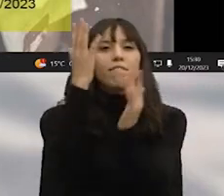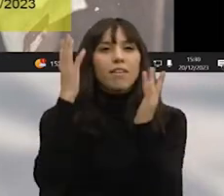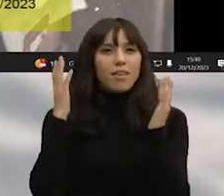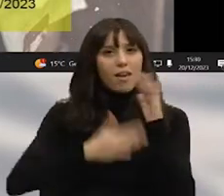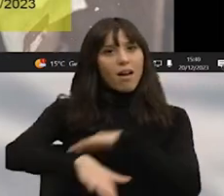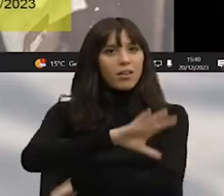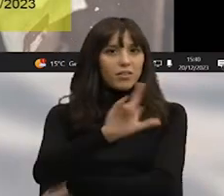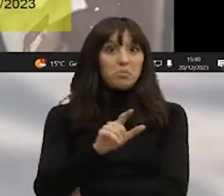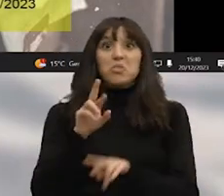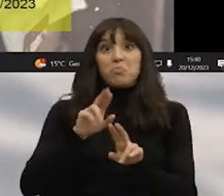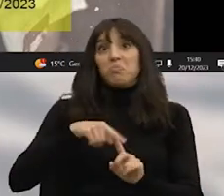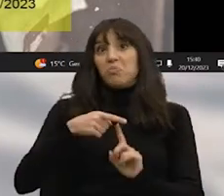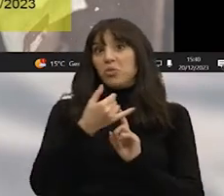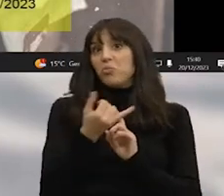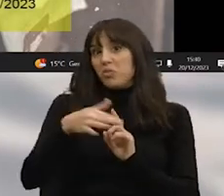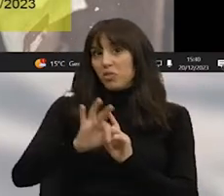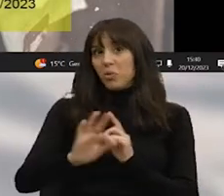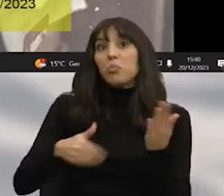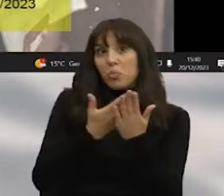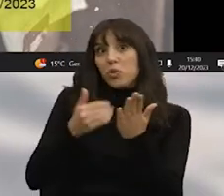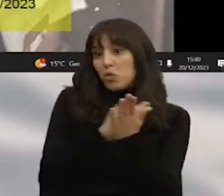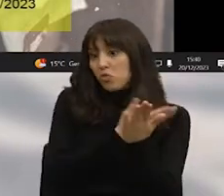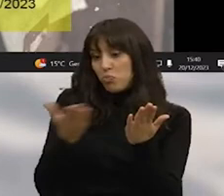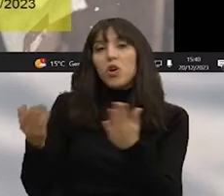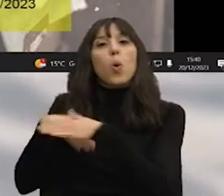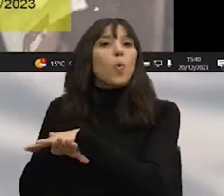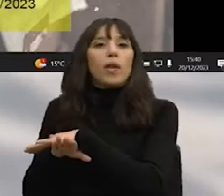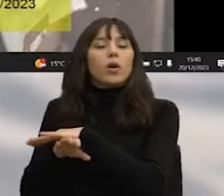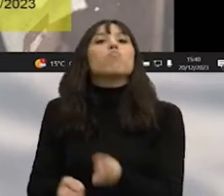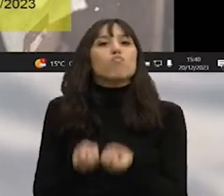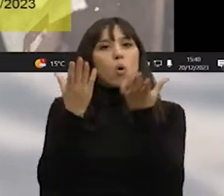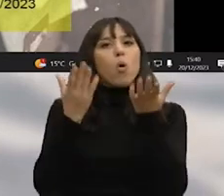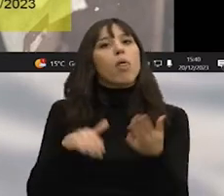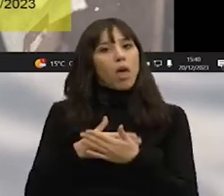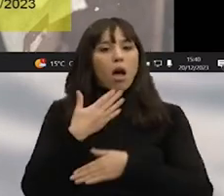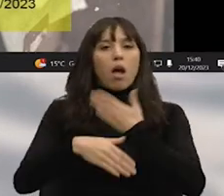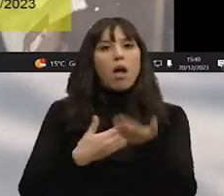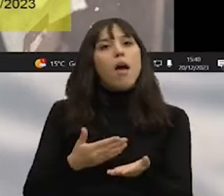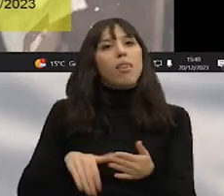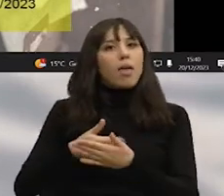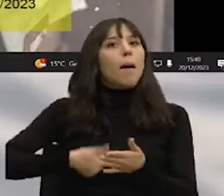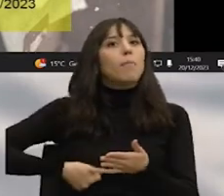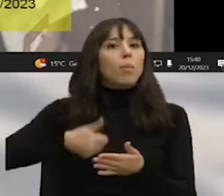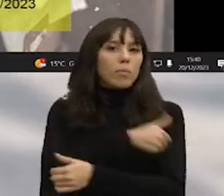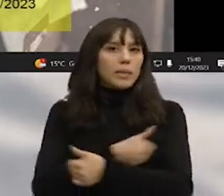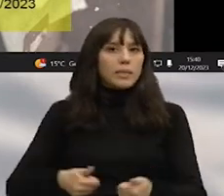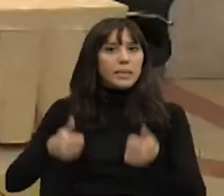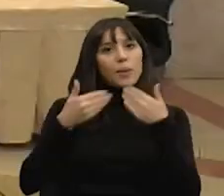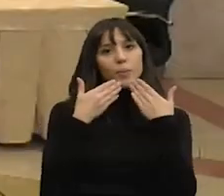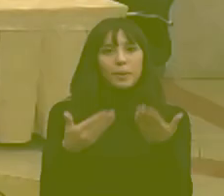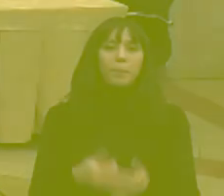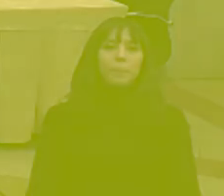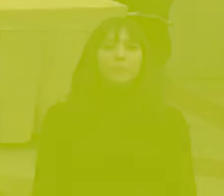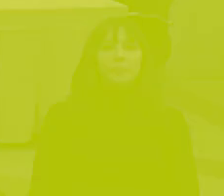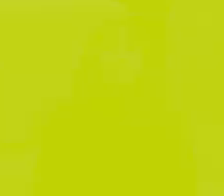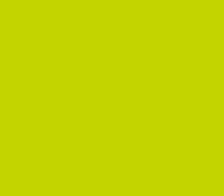Esperemos que 2024 seja o ano em que estas propostas possam sair da gaveta e que nós possamos ajudar a construir melhor cidade. E obrigada.